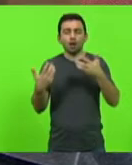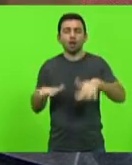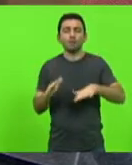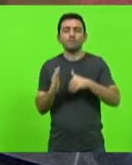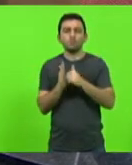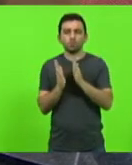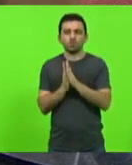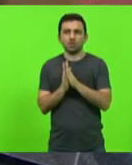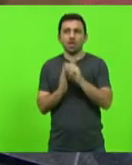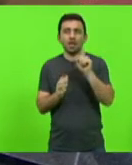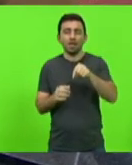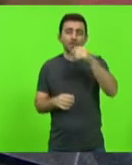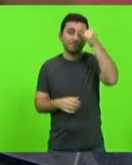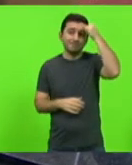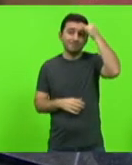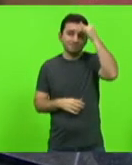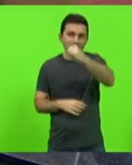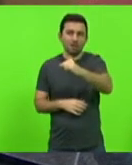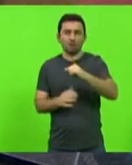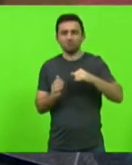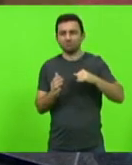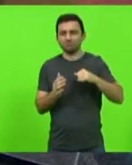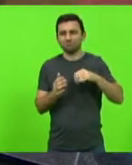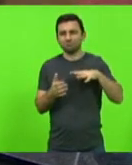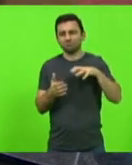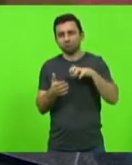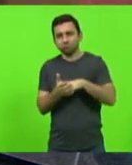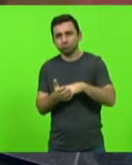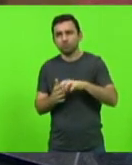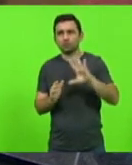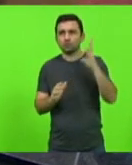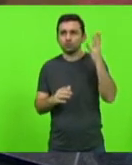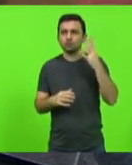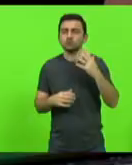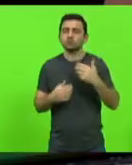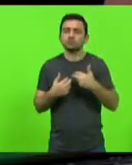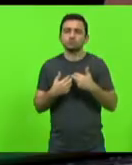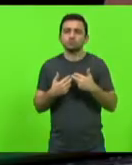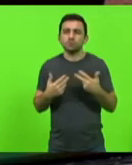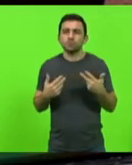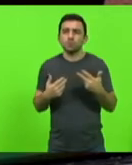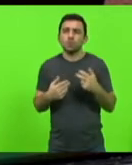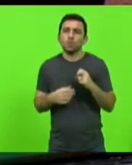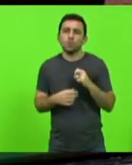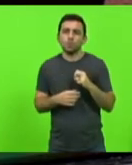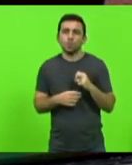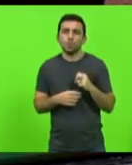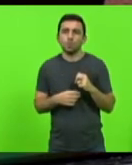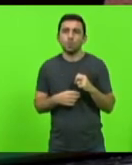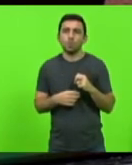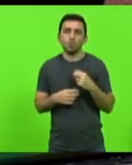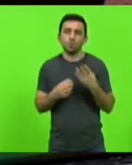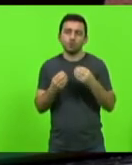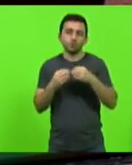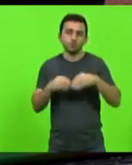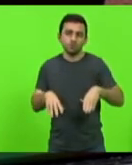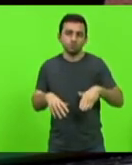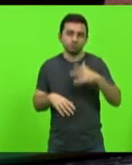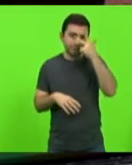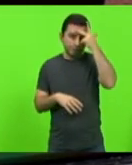evitar os acidentes, sejam com danos materiais ou com prejuízos humanos,